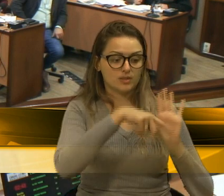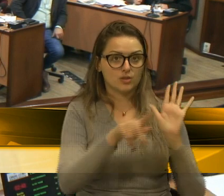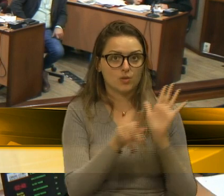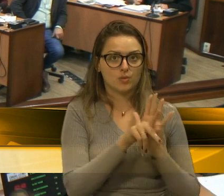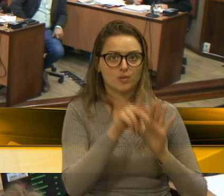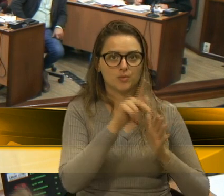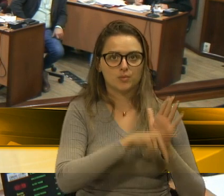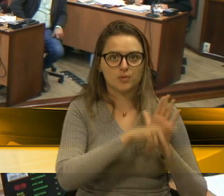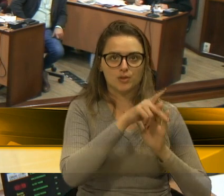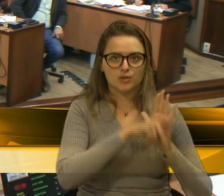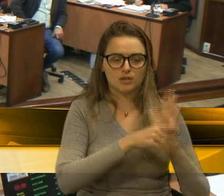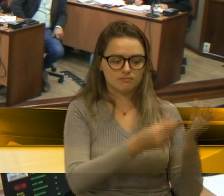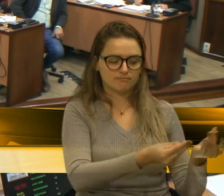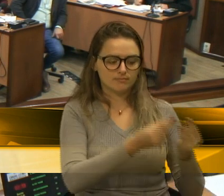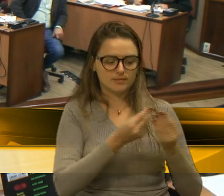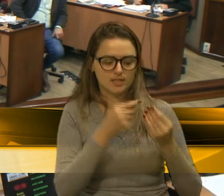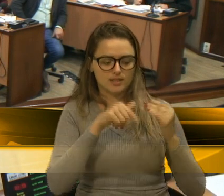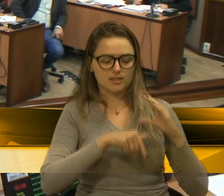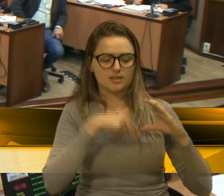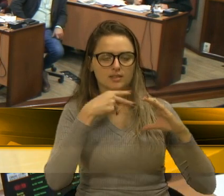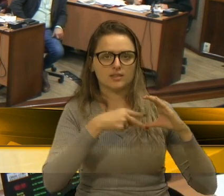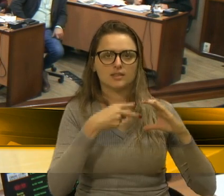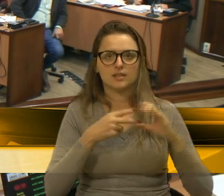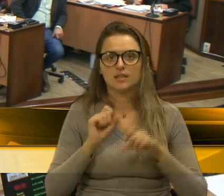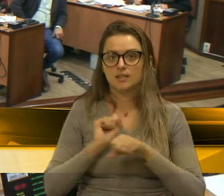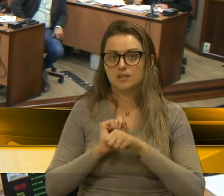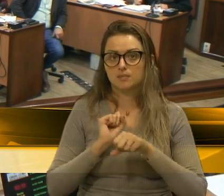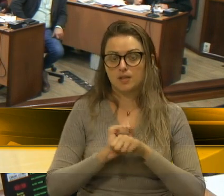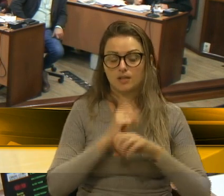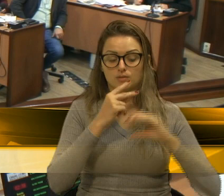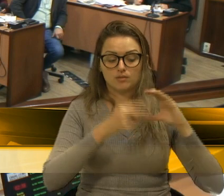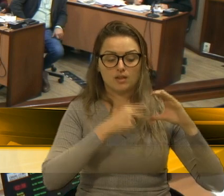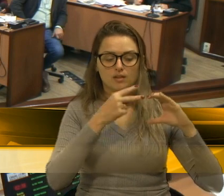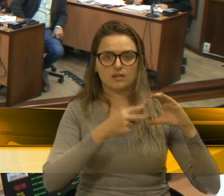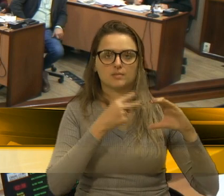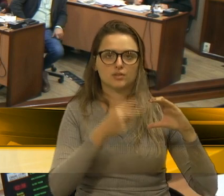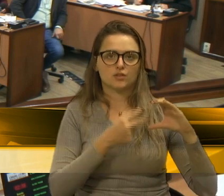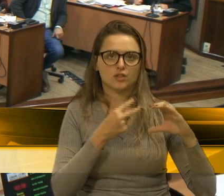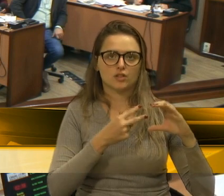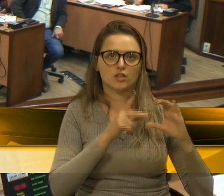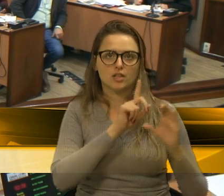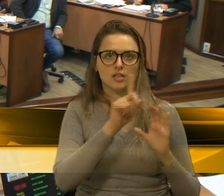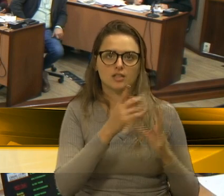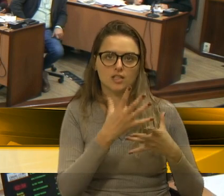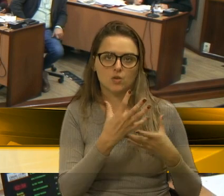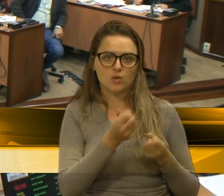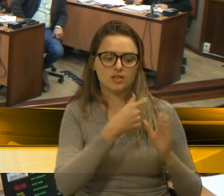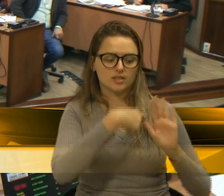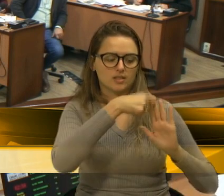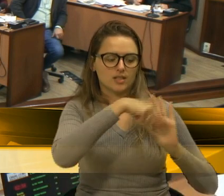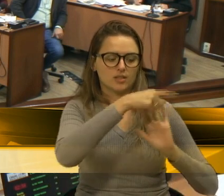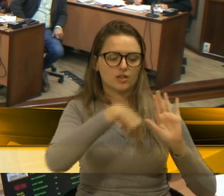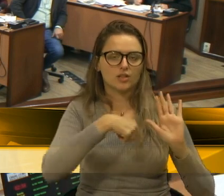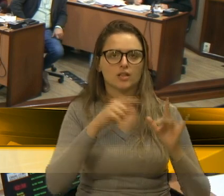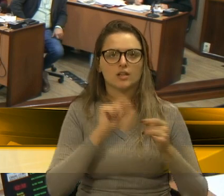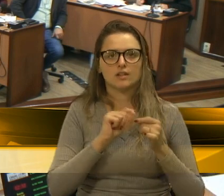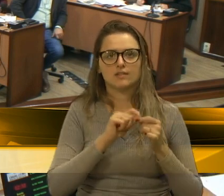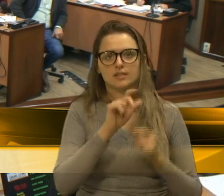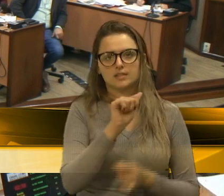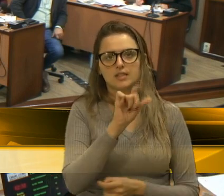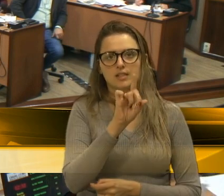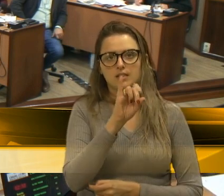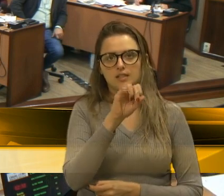encaminham o veto total para a Câmara, esperando que a Câmara derrube o veto, para eles entrarem com o Madin,